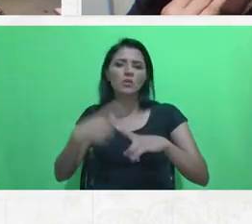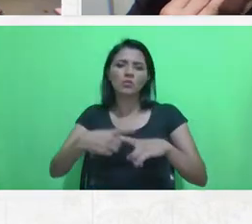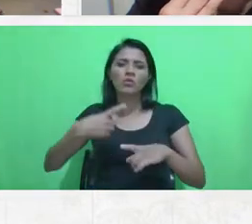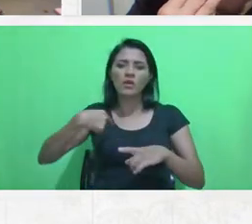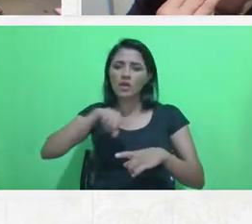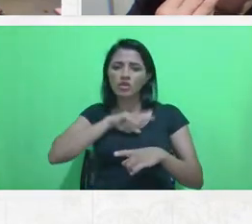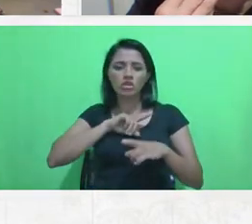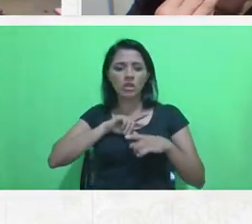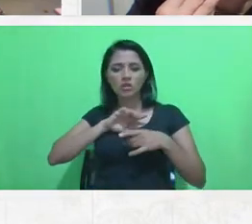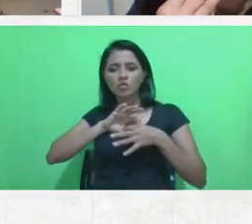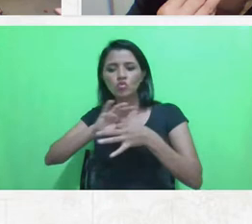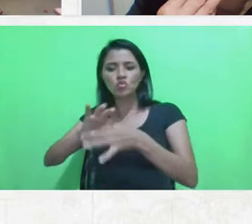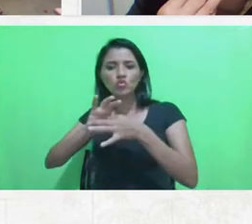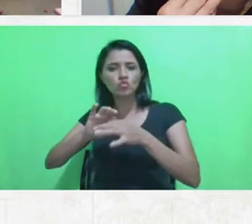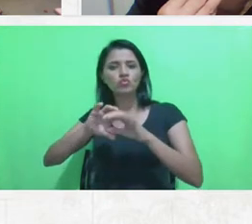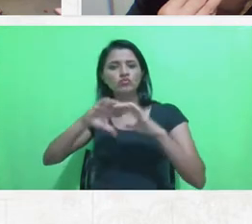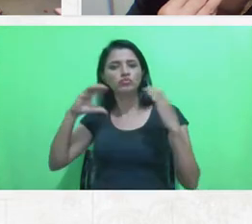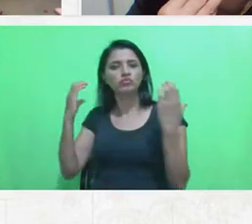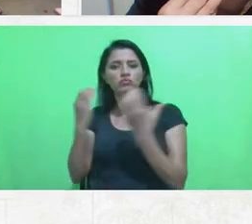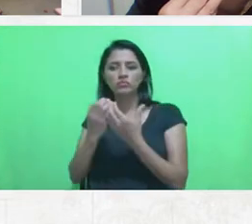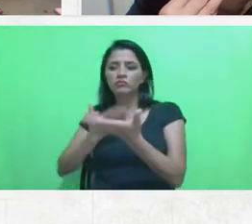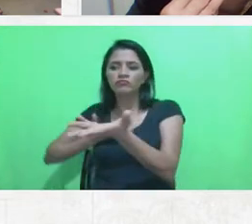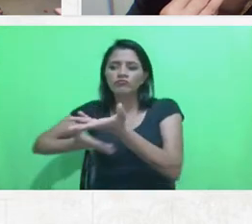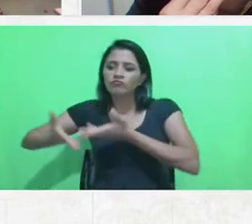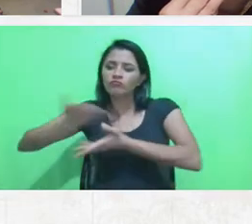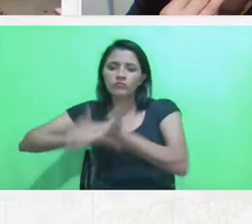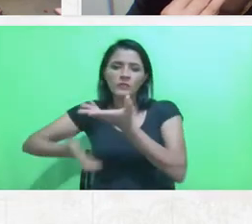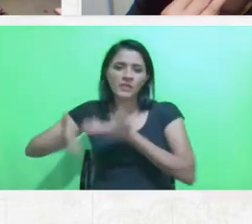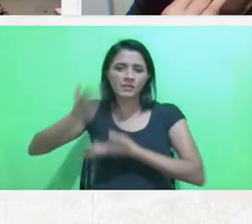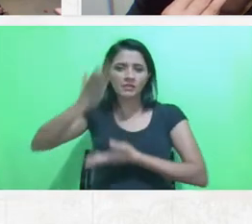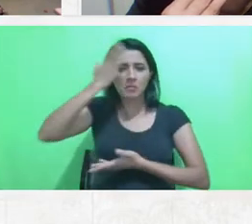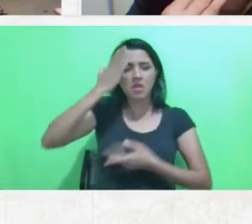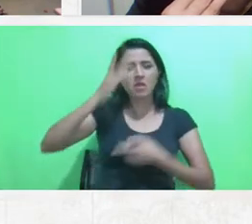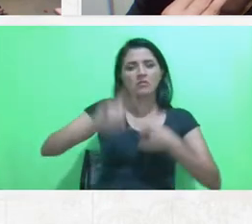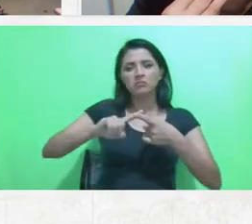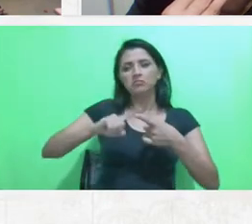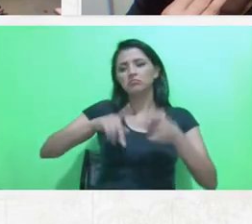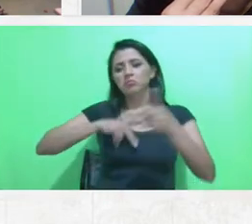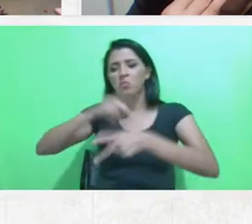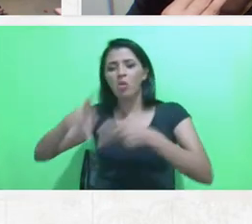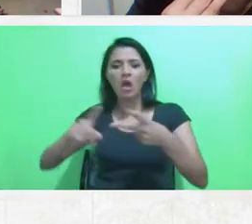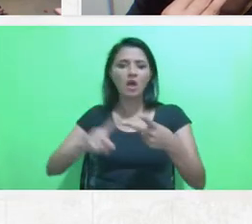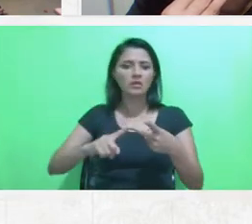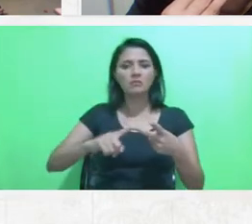comunidade, com essas trocas de saberes populares, acadêmicos, a gente também